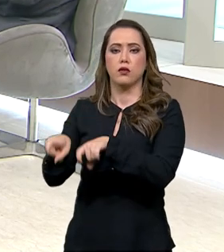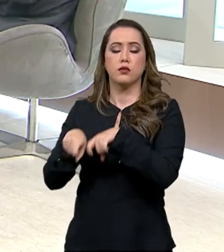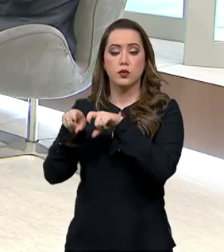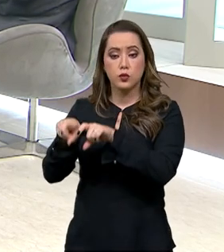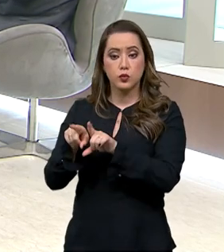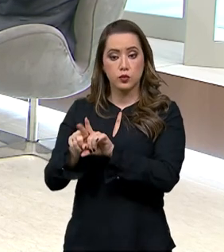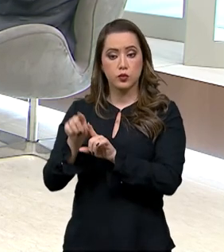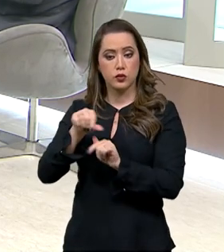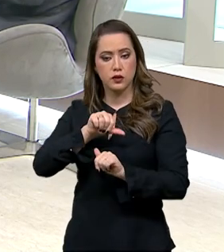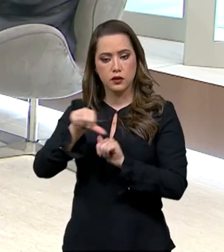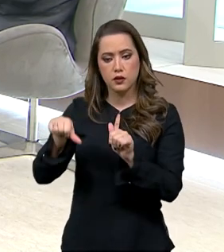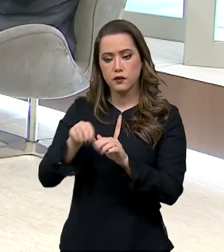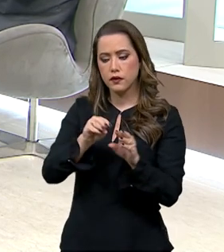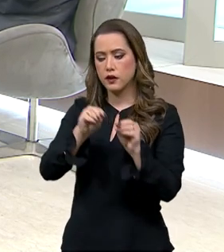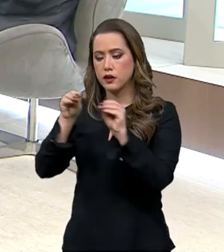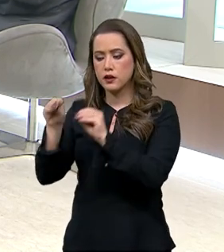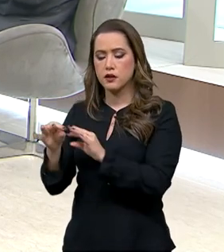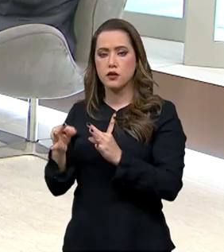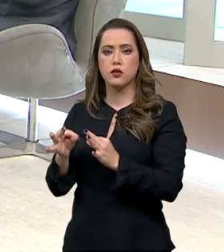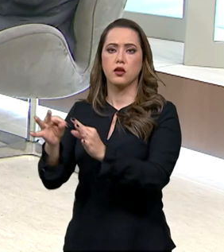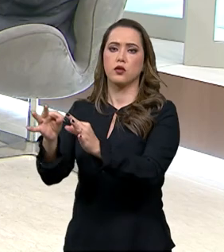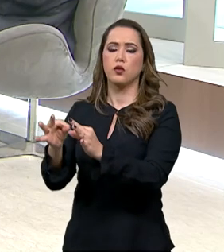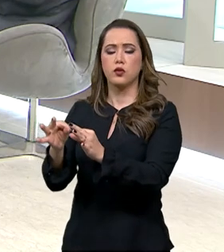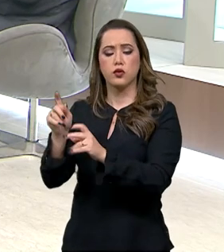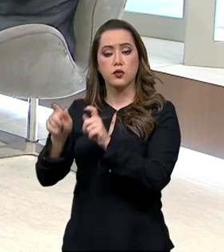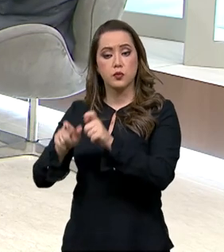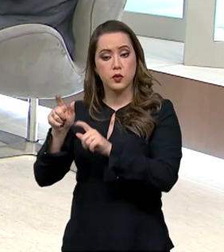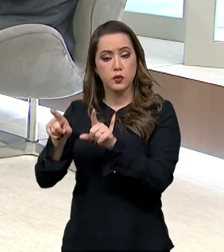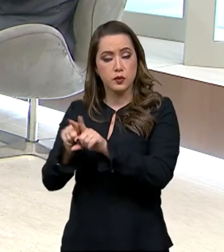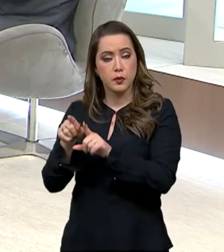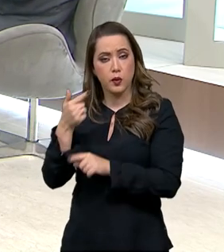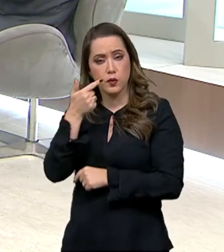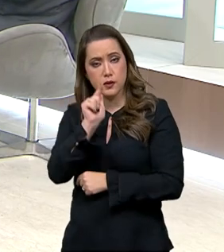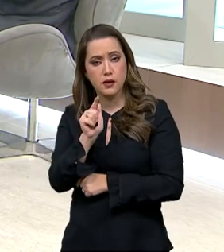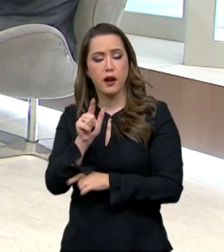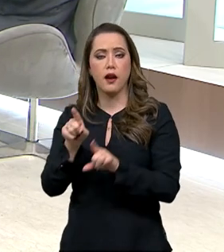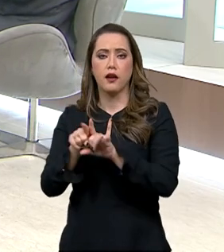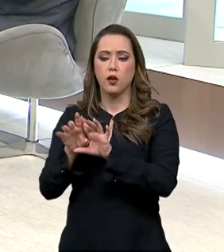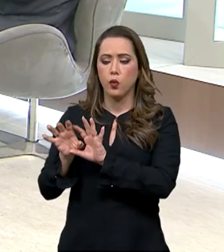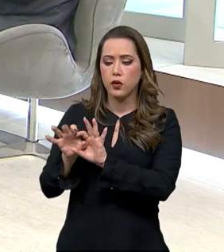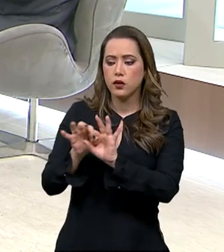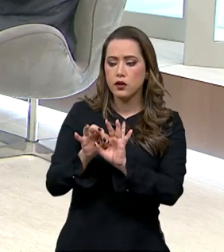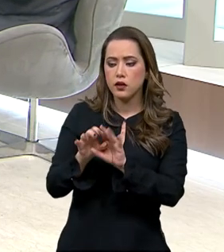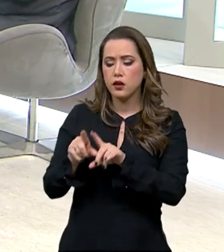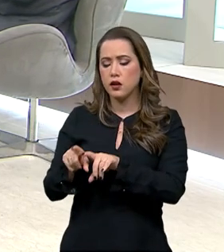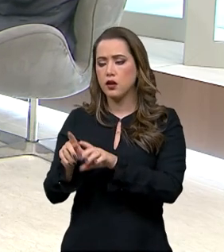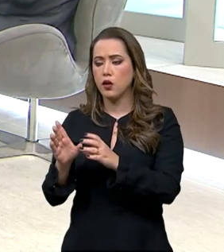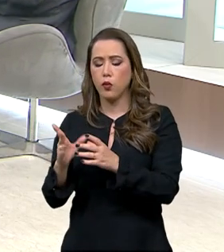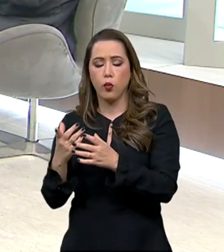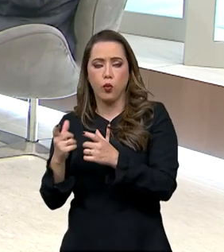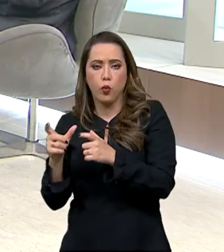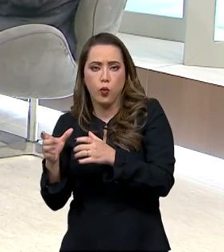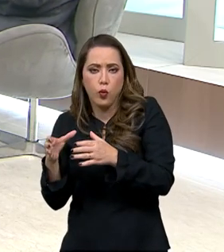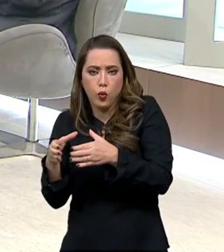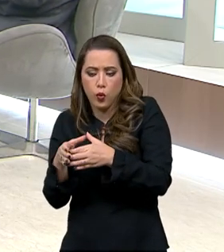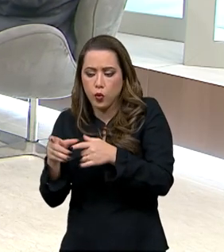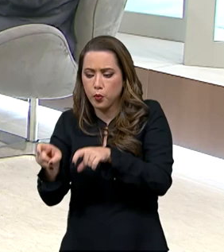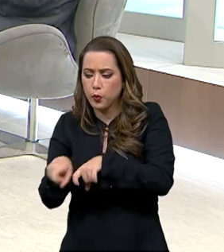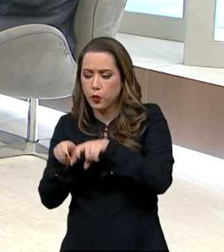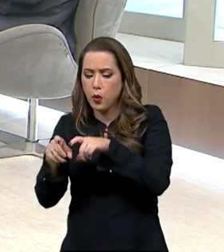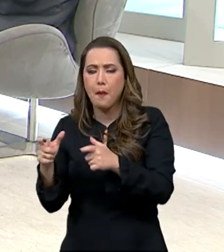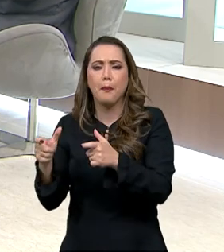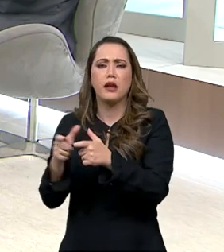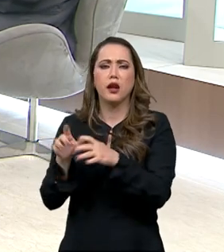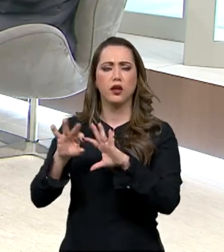pequenos produtores, para agricultores familiares, principalmente em parceria com os órgãos de assistência técnica e extensão